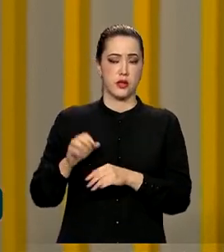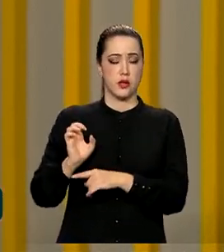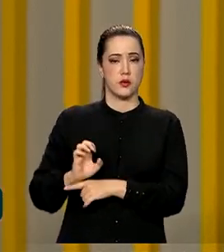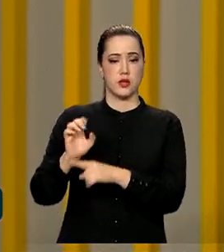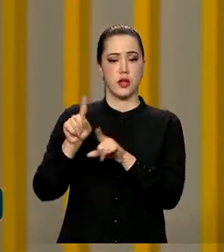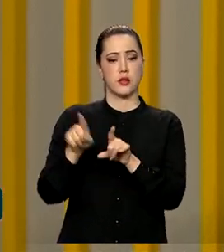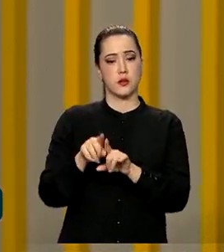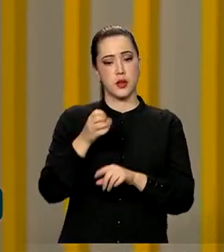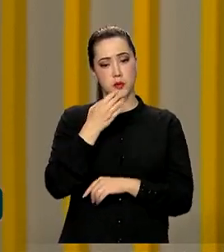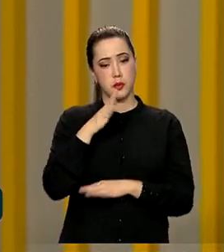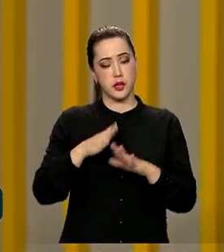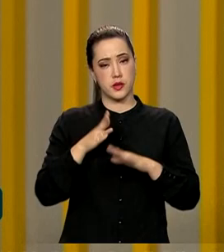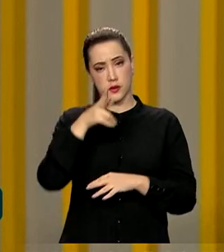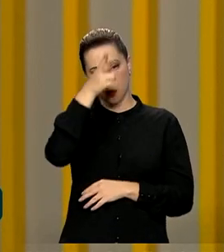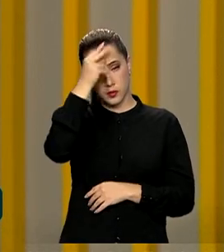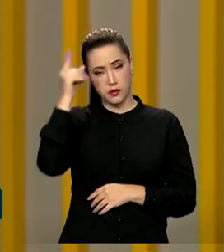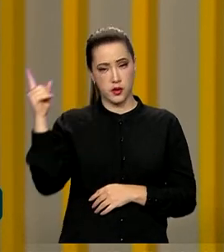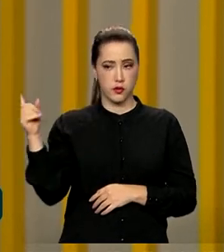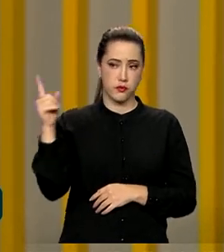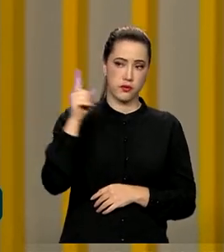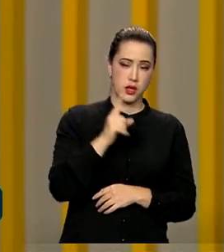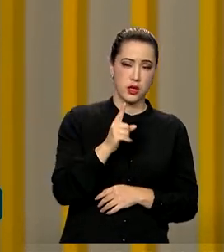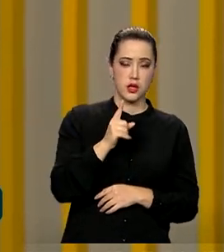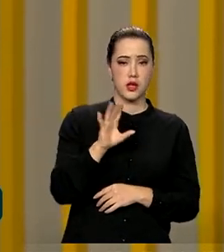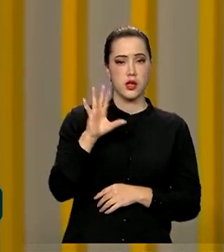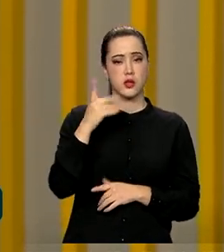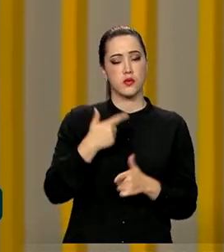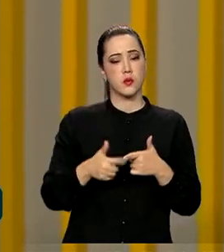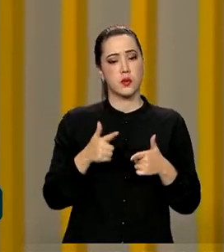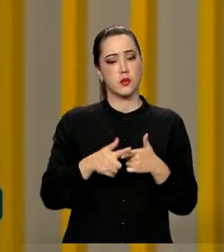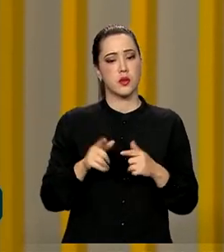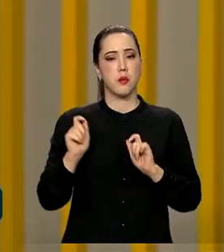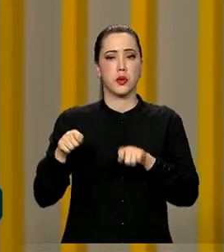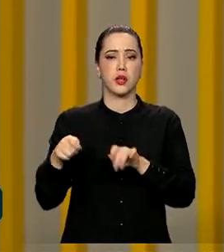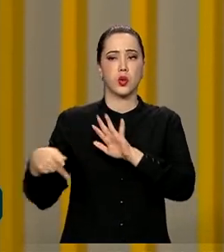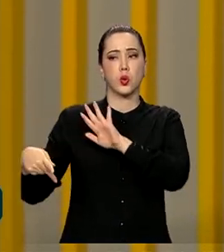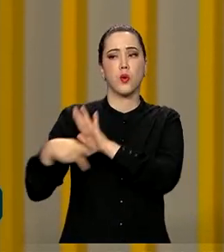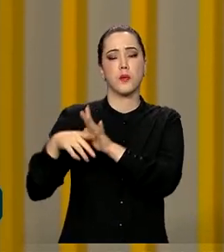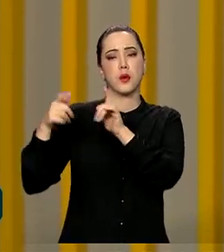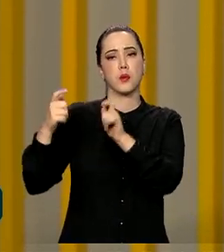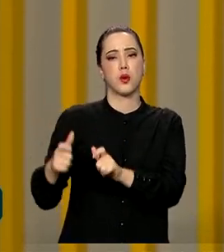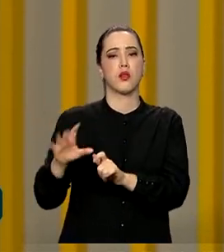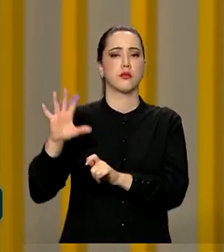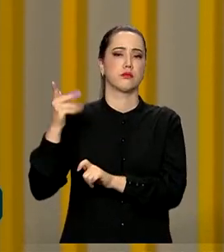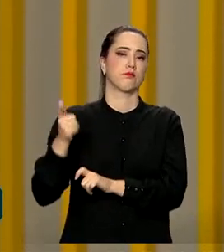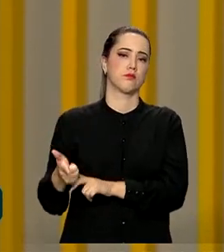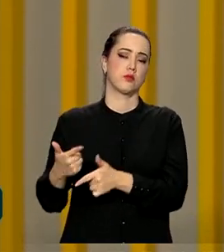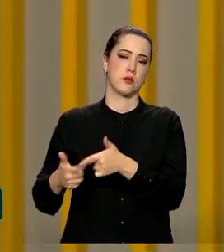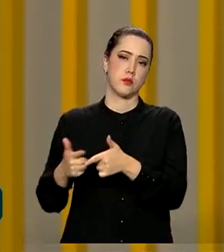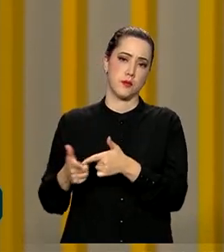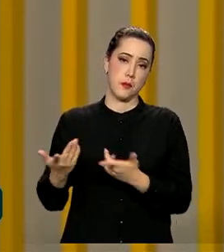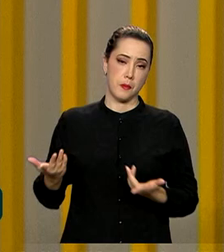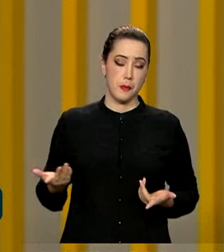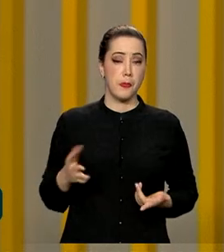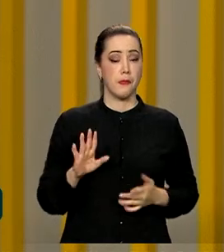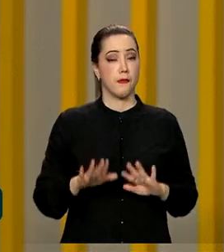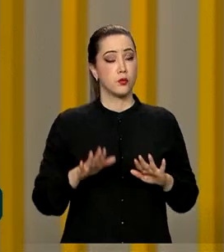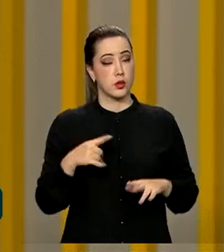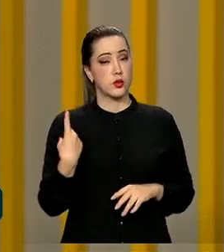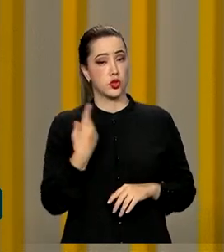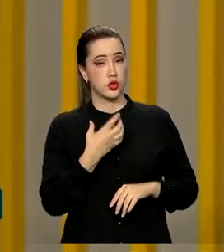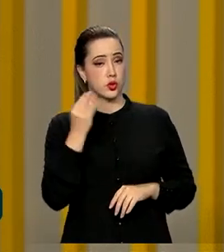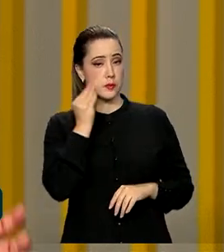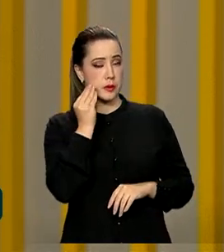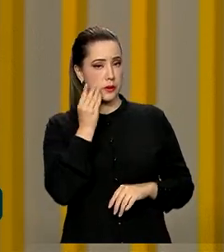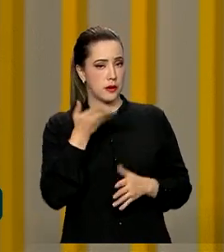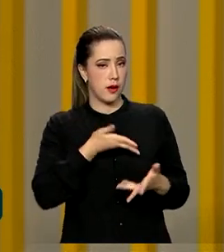das vezes também o prefeito venha aqui buscar, resolver um problema, podendo resolver na unidade lá no estado dele. Então, a gente vai tentar